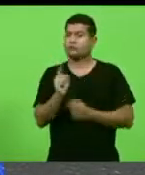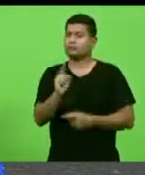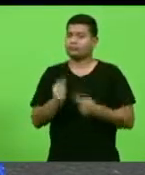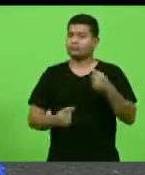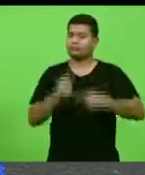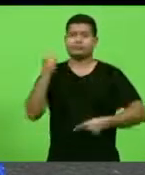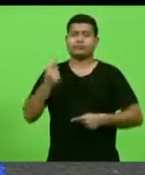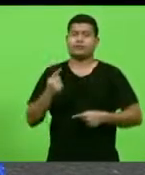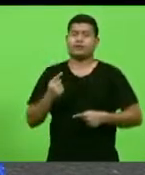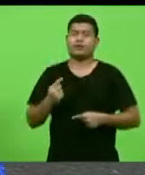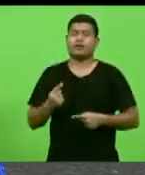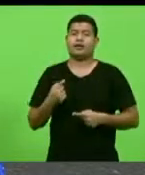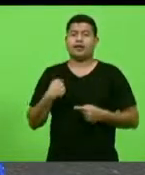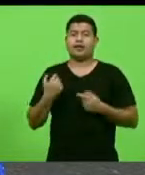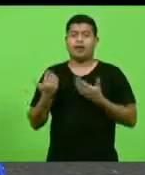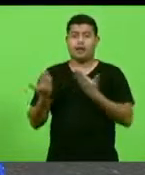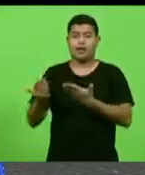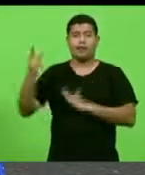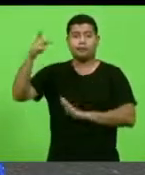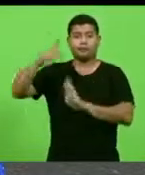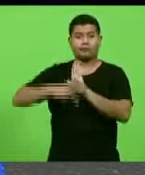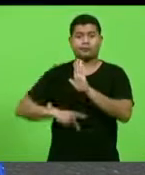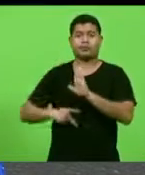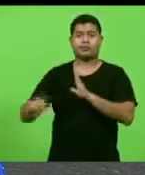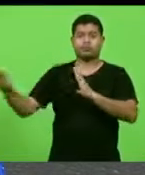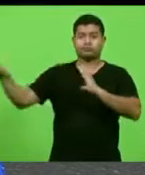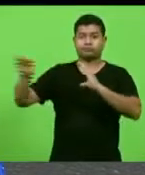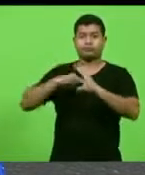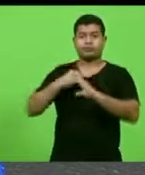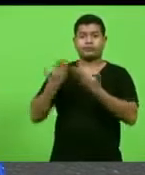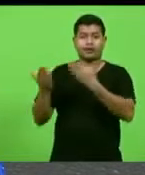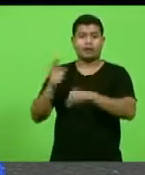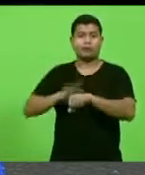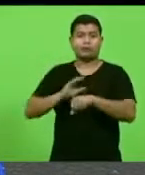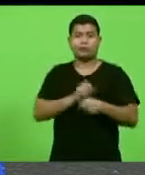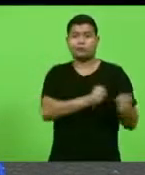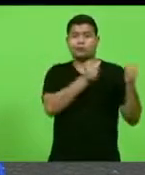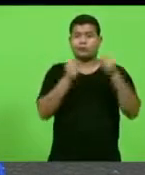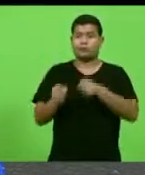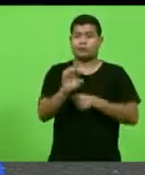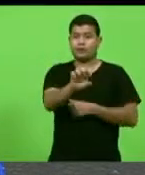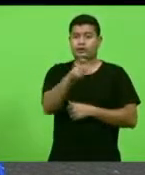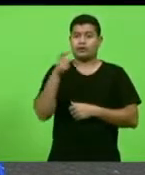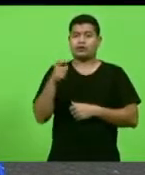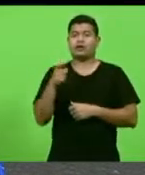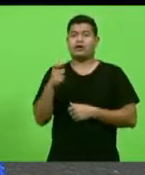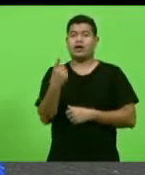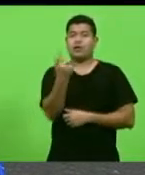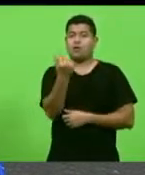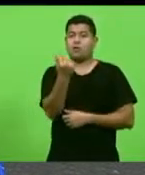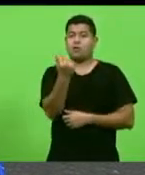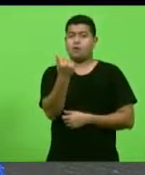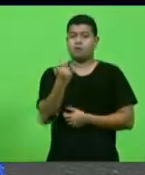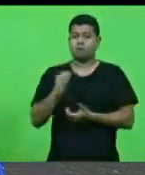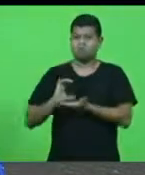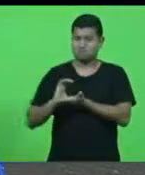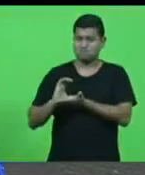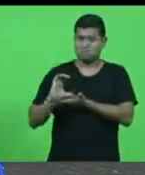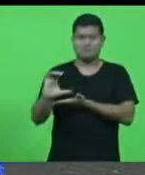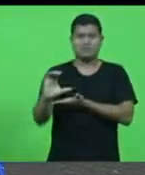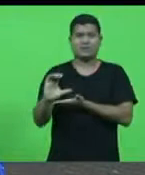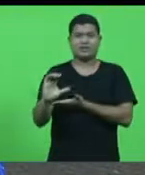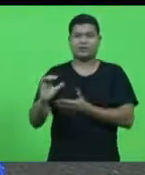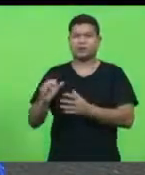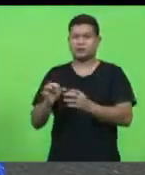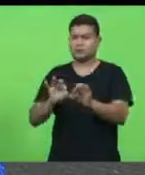através de projeto enviado pelo Executivo de alocar recursos para a sua